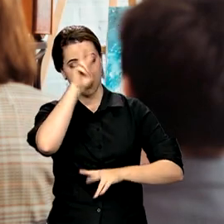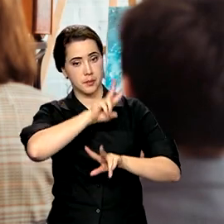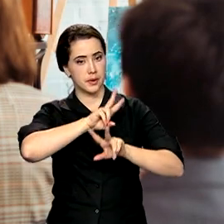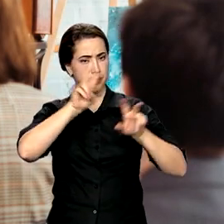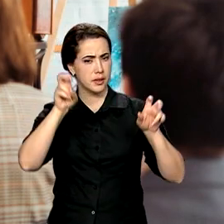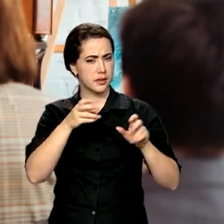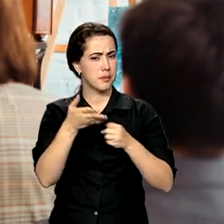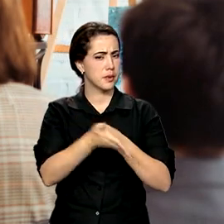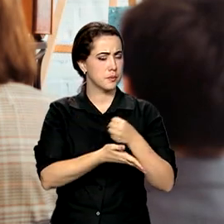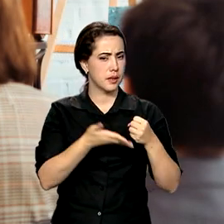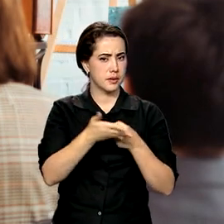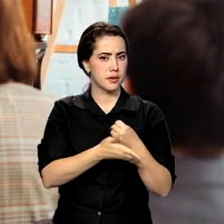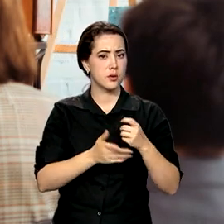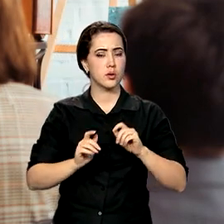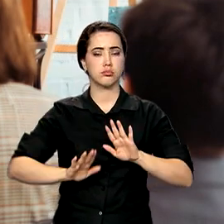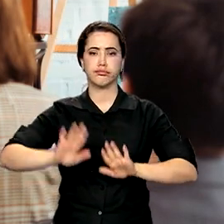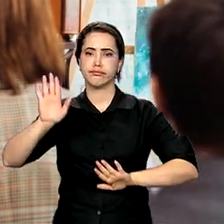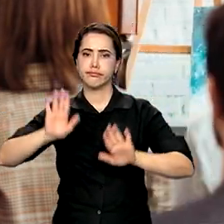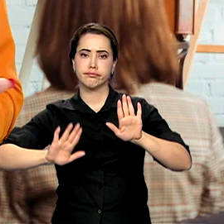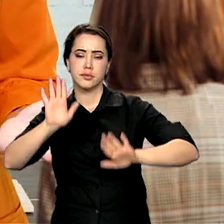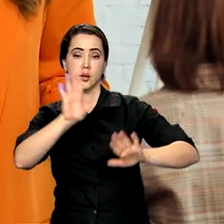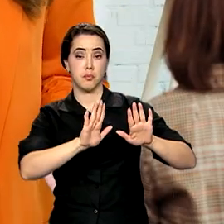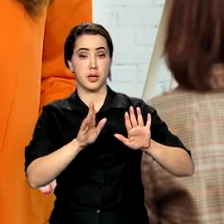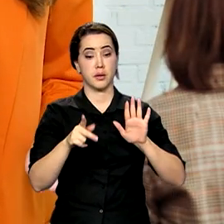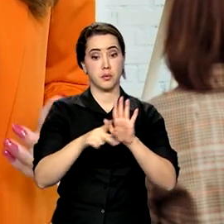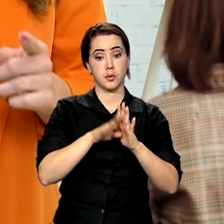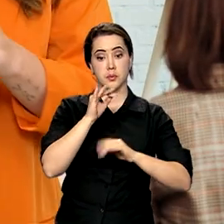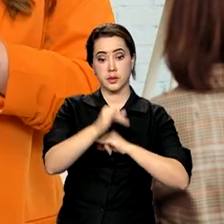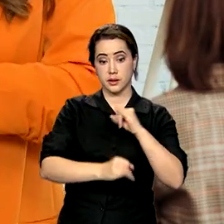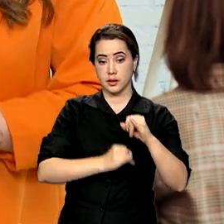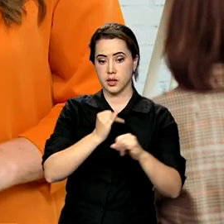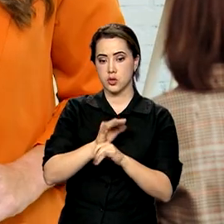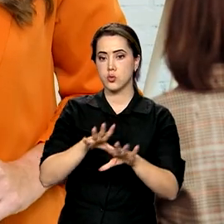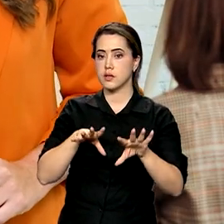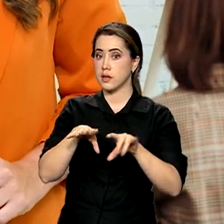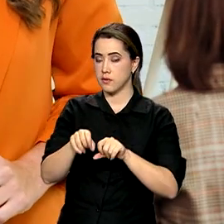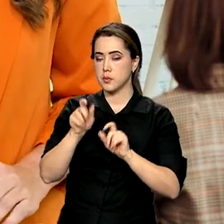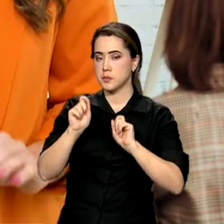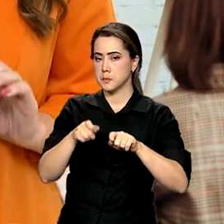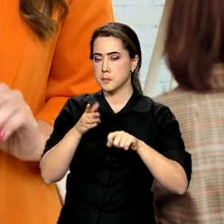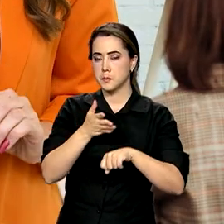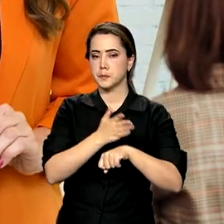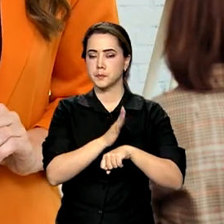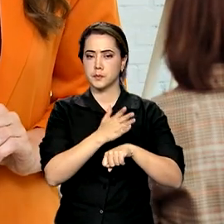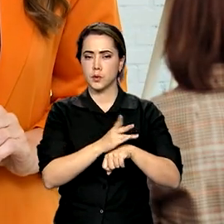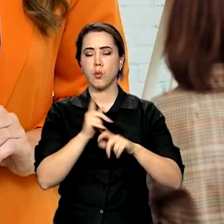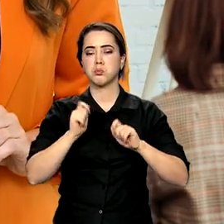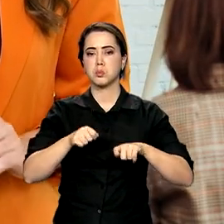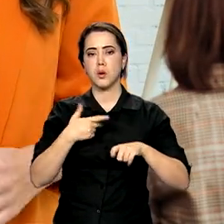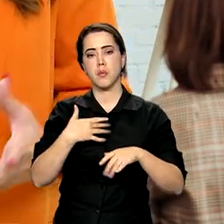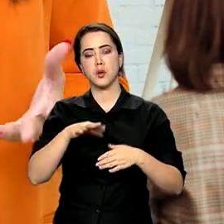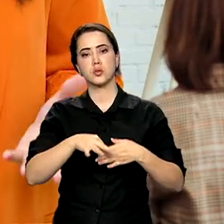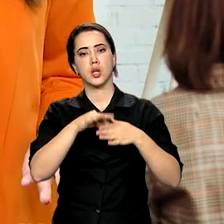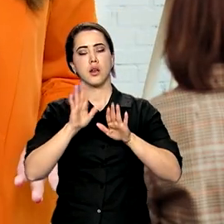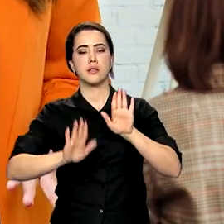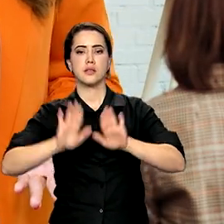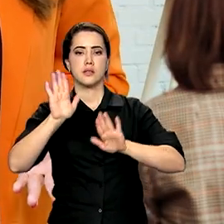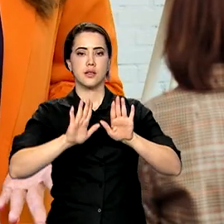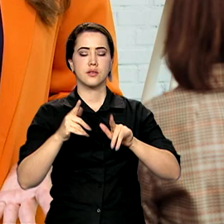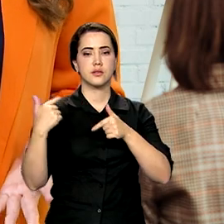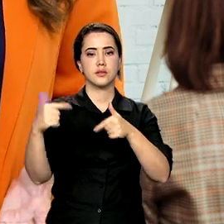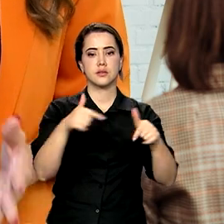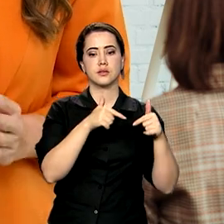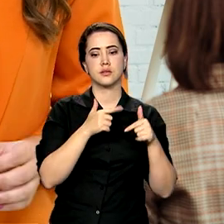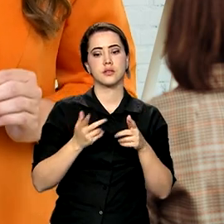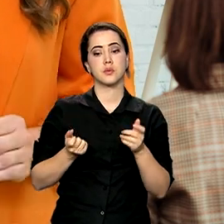fundamentais de um pregão eletrônico. Com essa formação, você vai estar capacitado para conduzir licitações e atuar